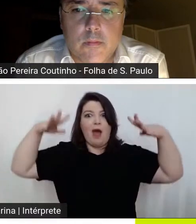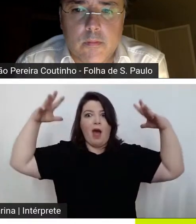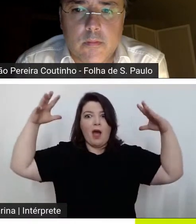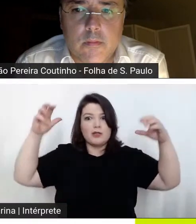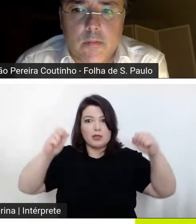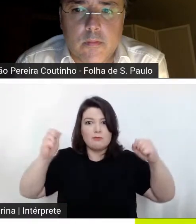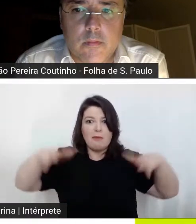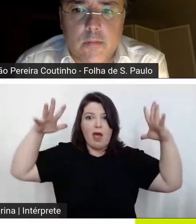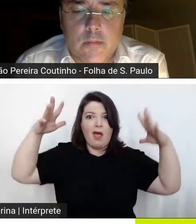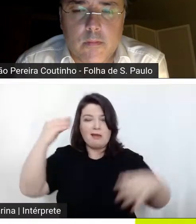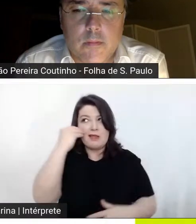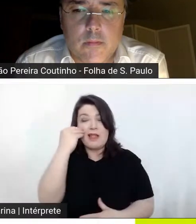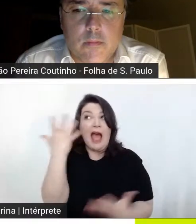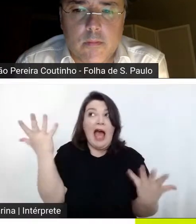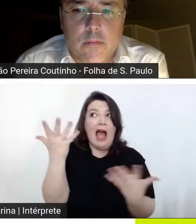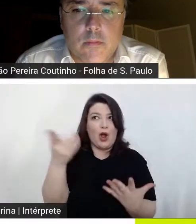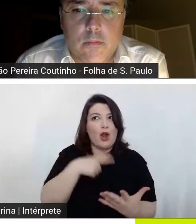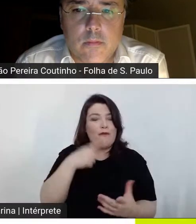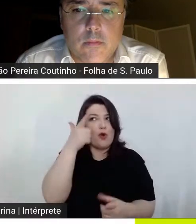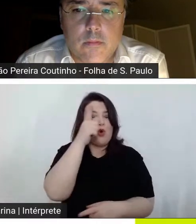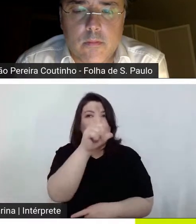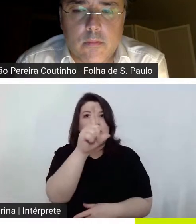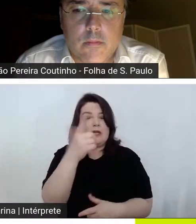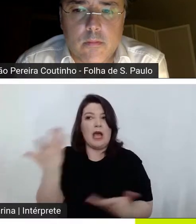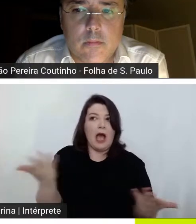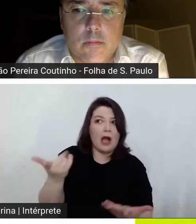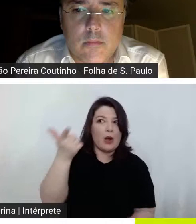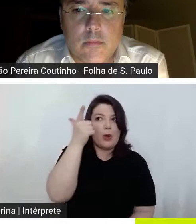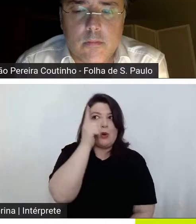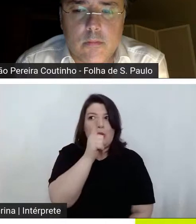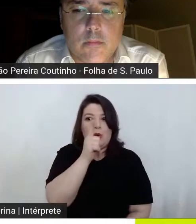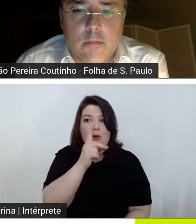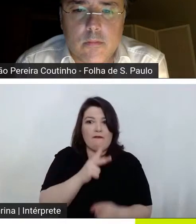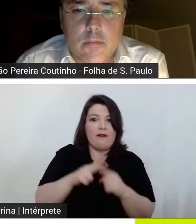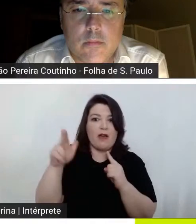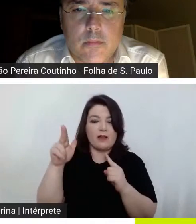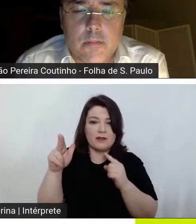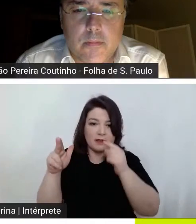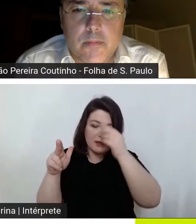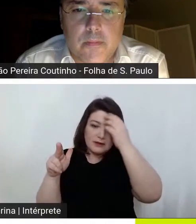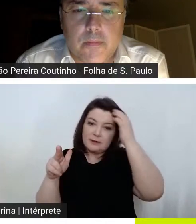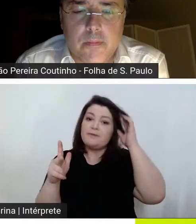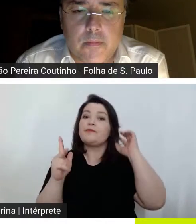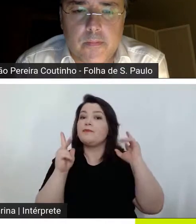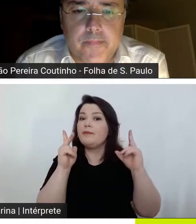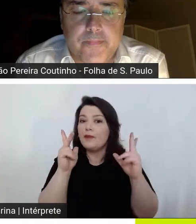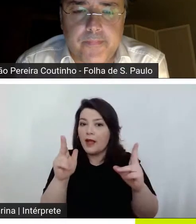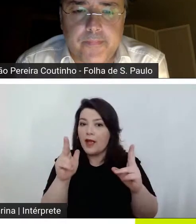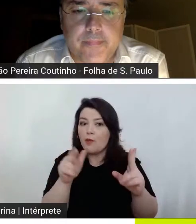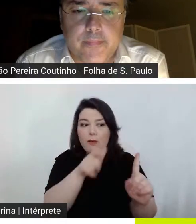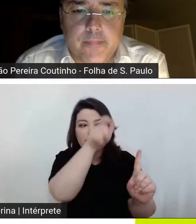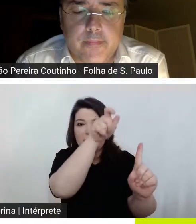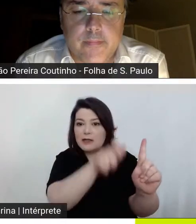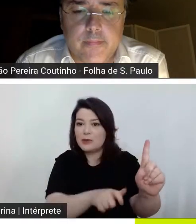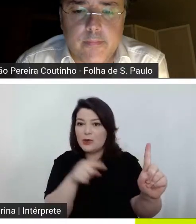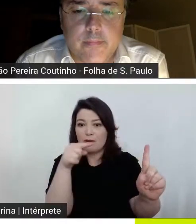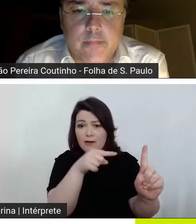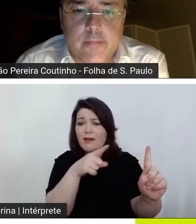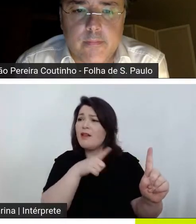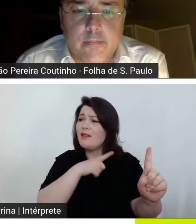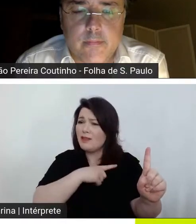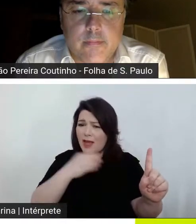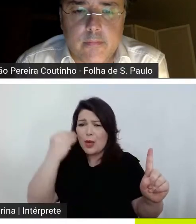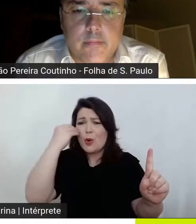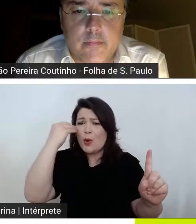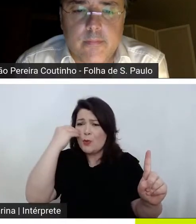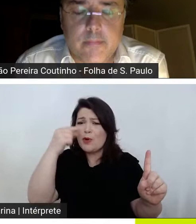agora eu vou ganhar então ele não mesmo ele o Howard como o João falou ele tinha oportunidade ali